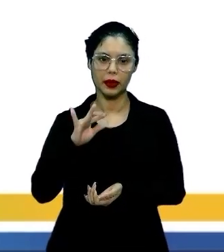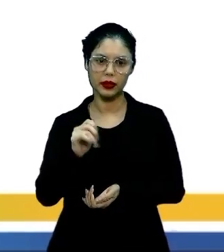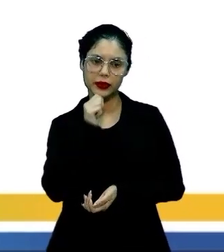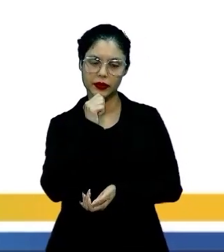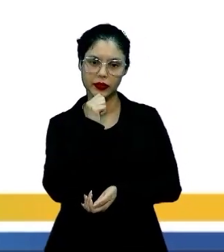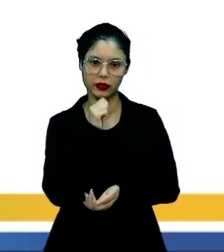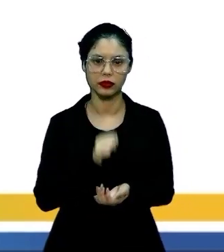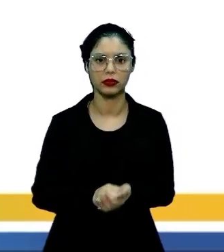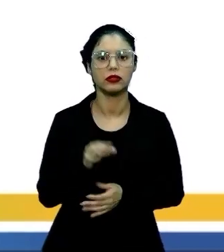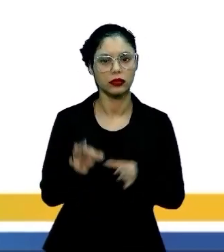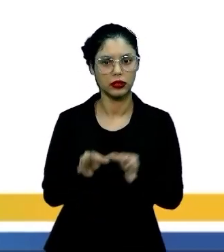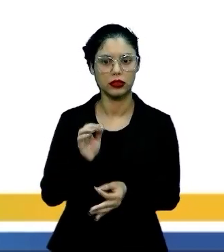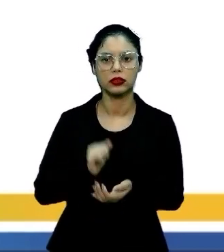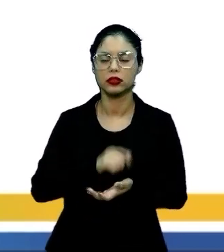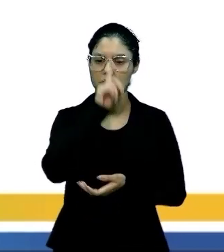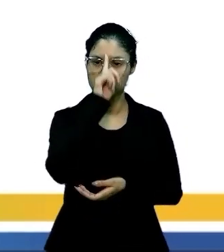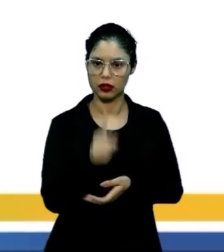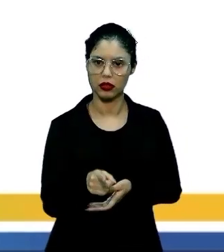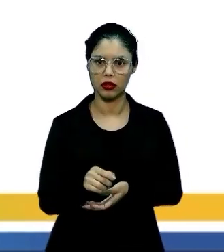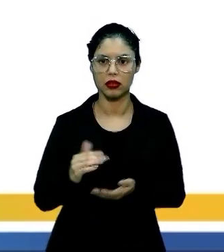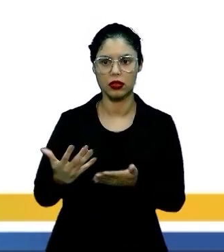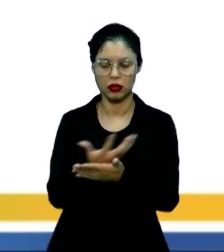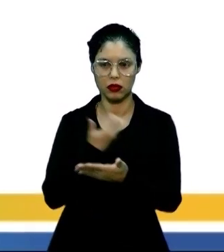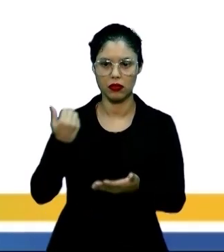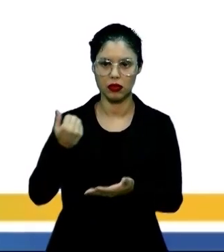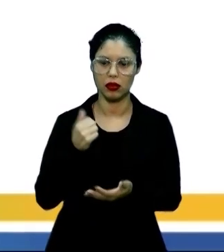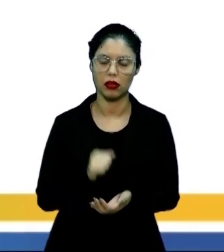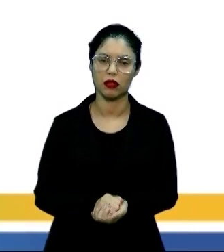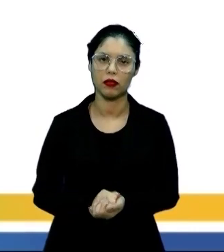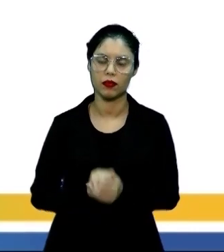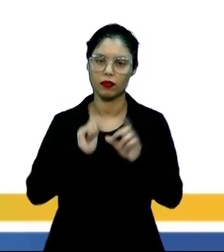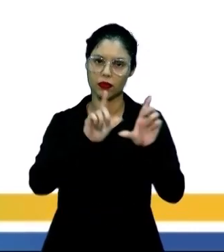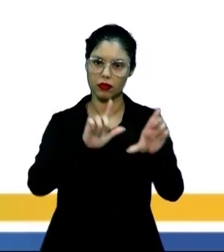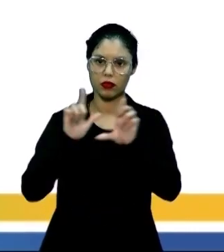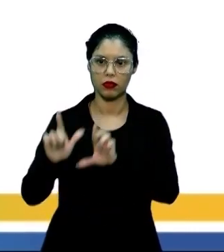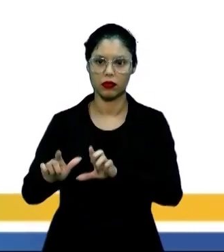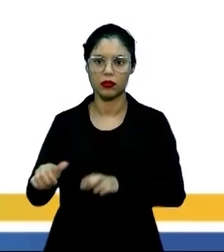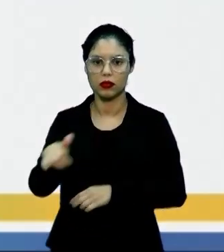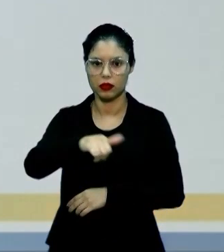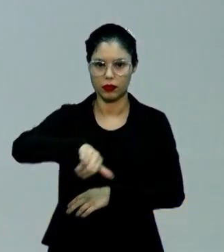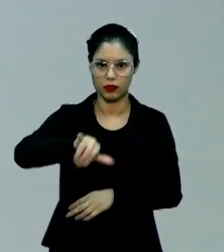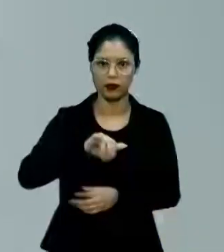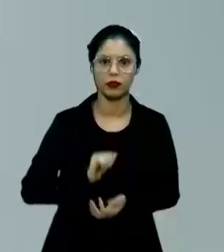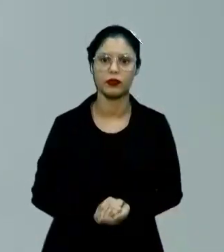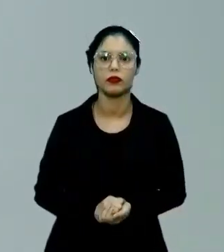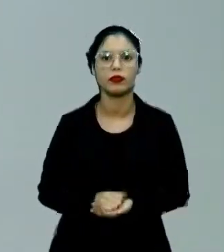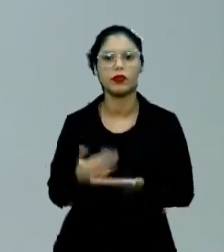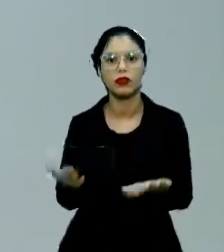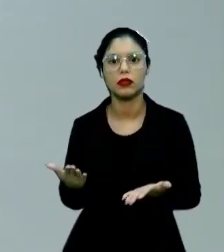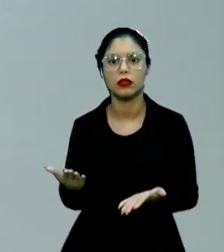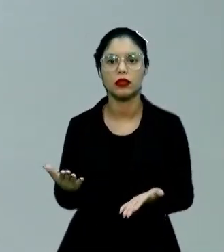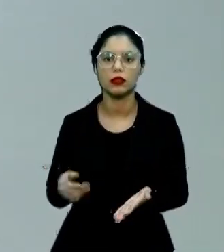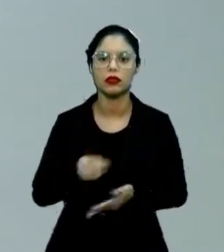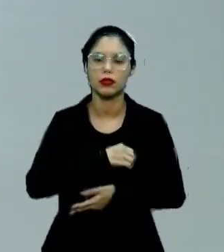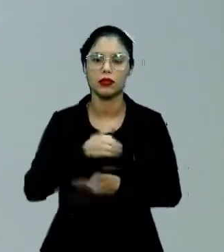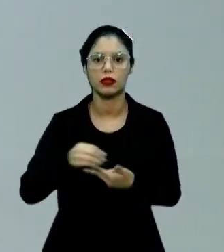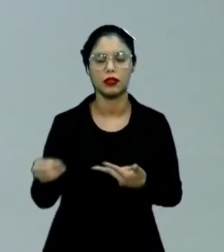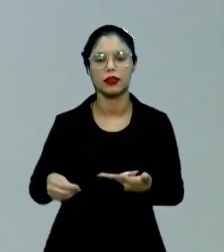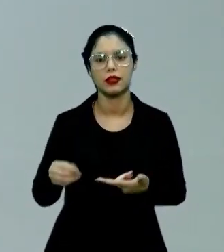de que ele fora juiz mandara-lhe tirar o retrato a óleo. Questão do Enem,